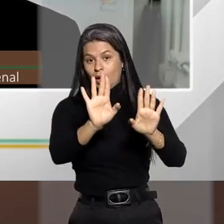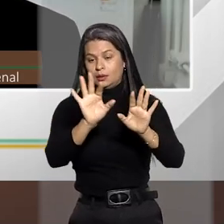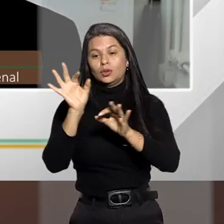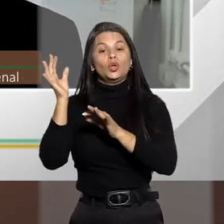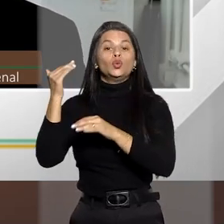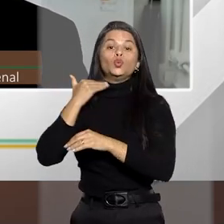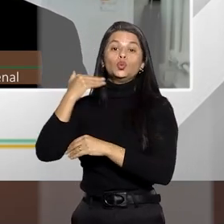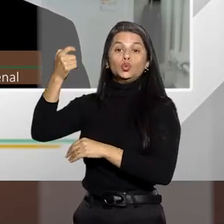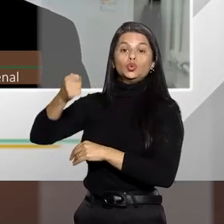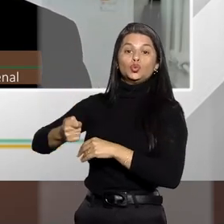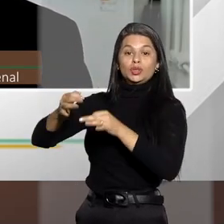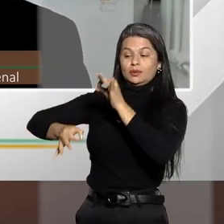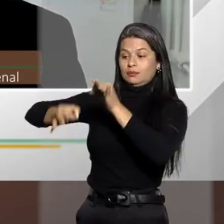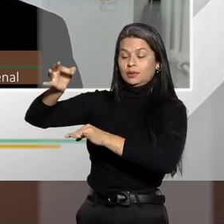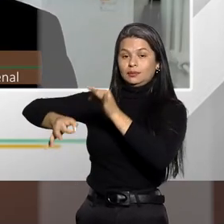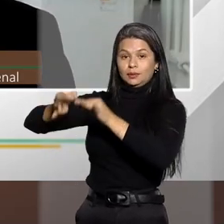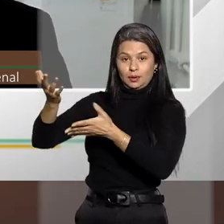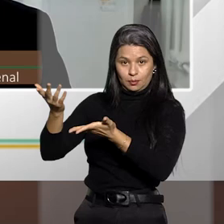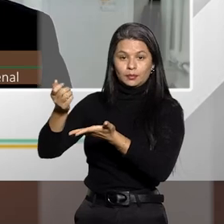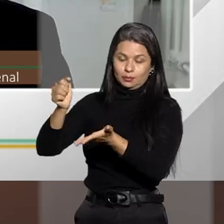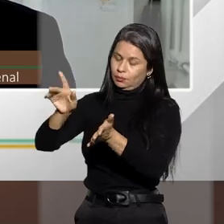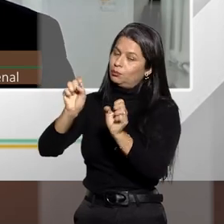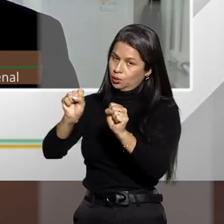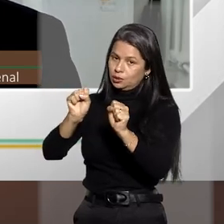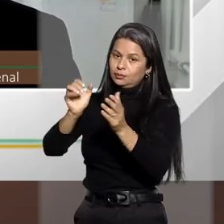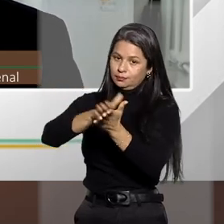12B3 individual aqui e aplicar a multa também.